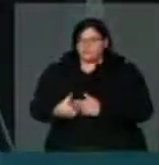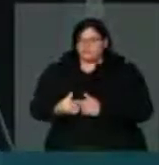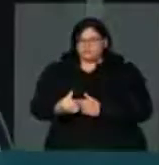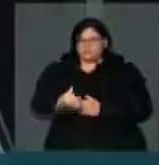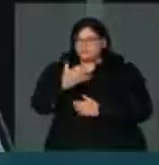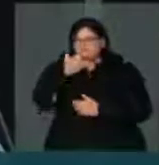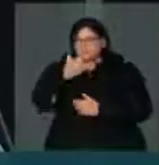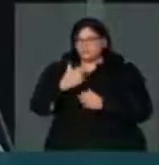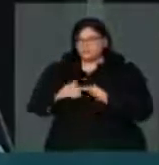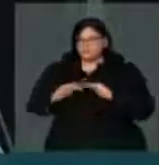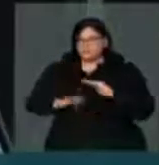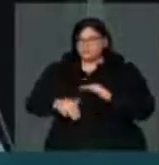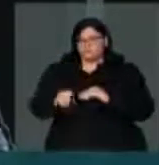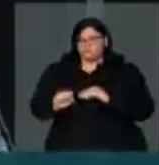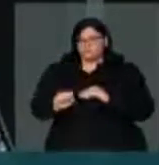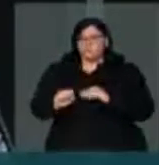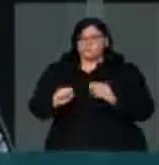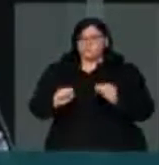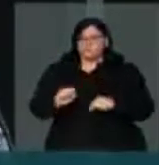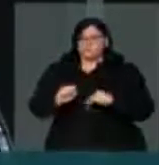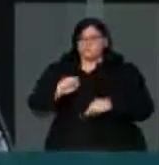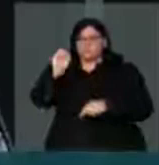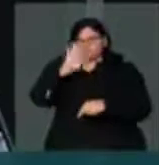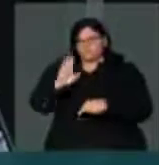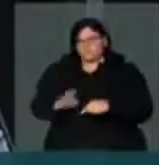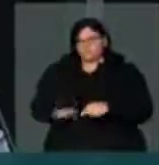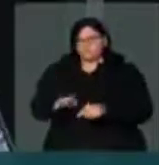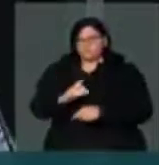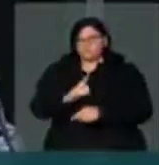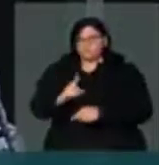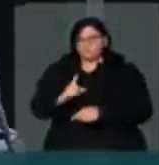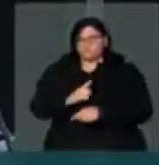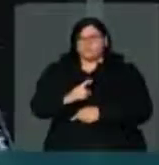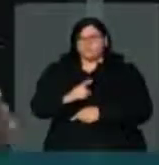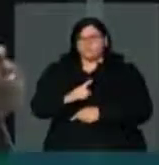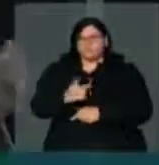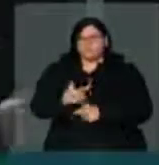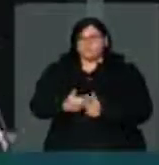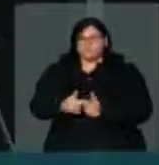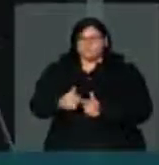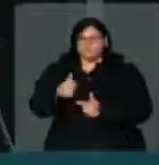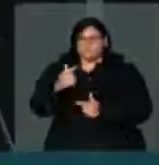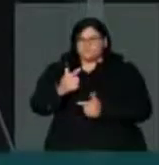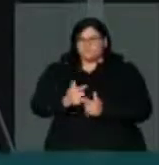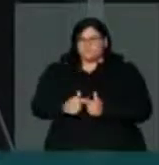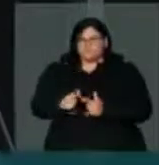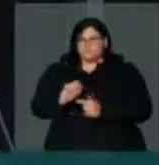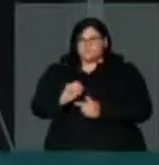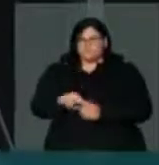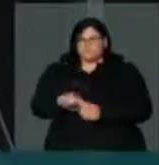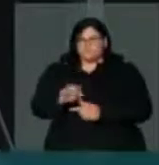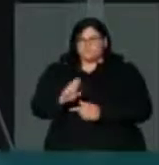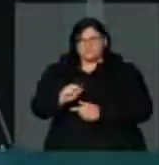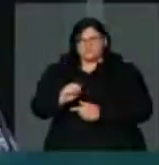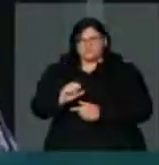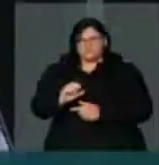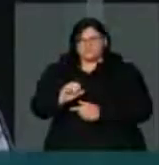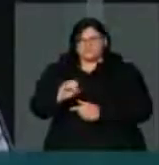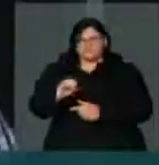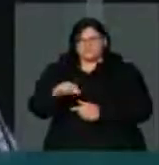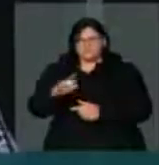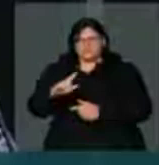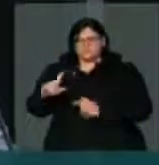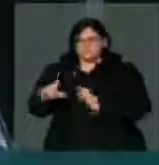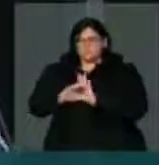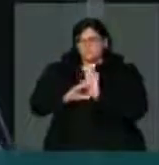ele está, sim, circunscrito na menoridade infracional, a partir dos 12 anos. O